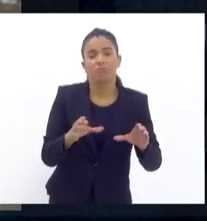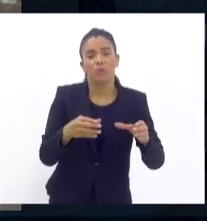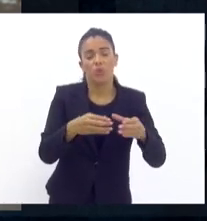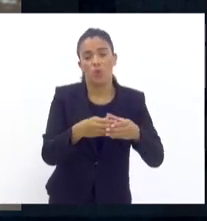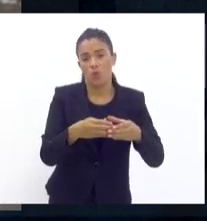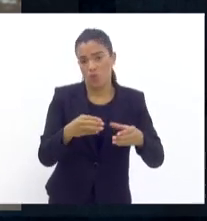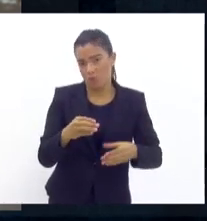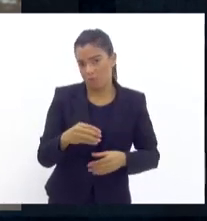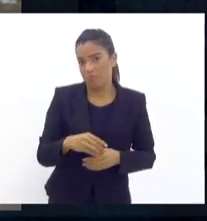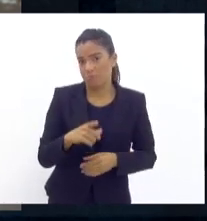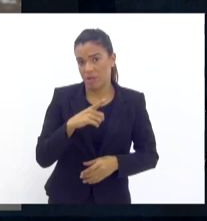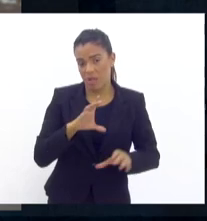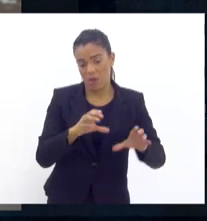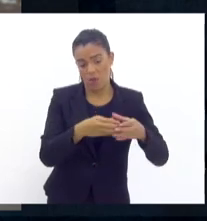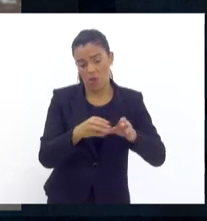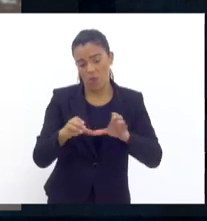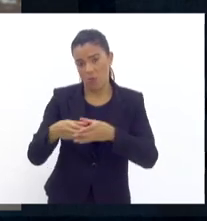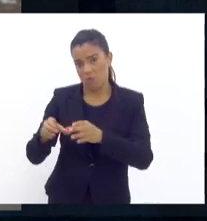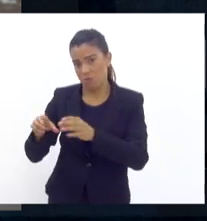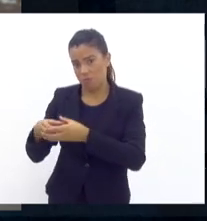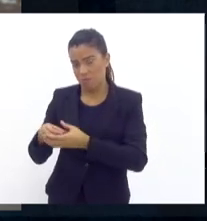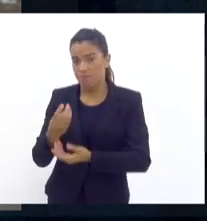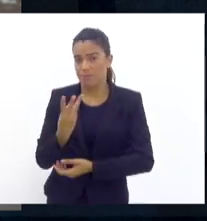O efetivo é dividido em três companhias,